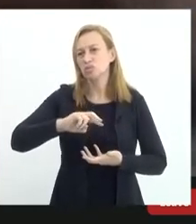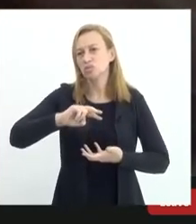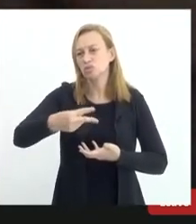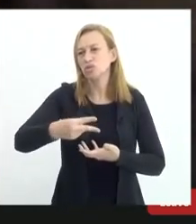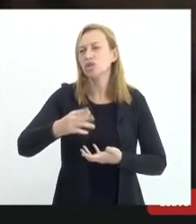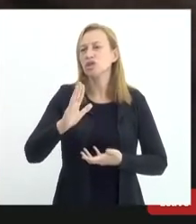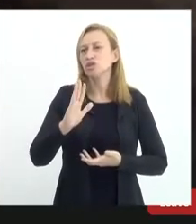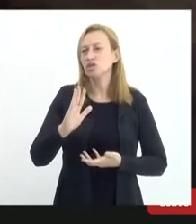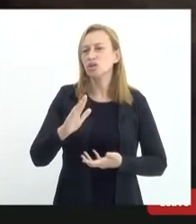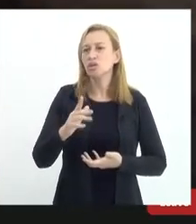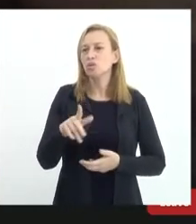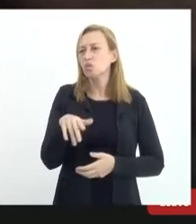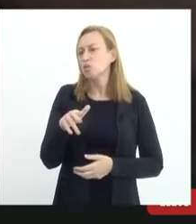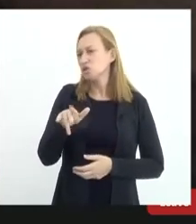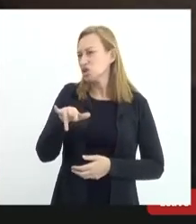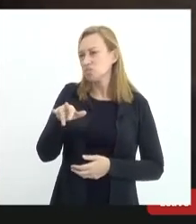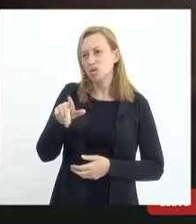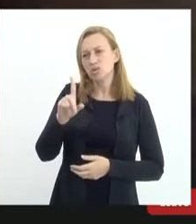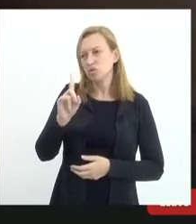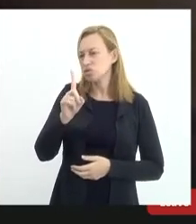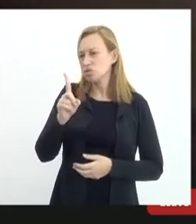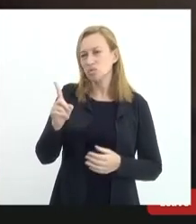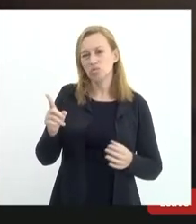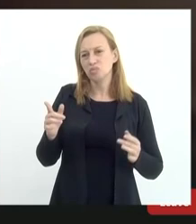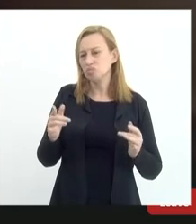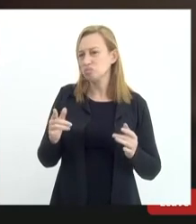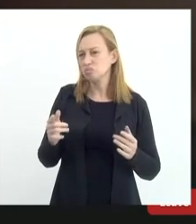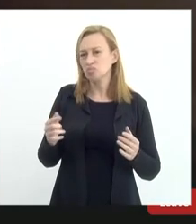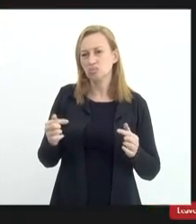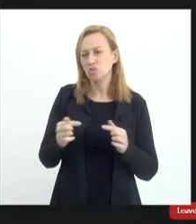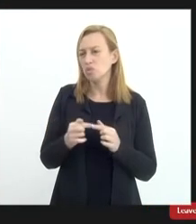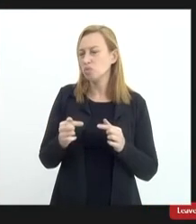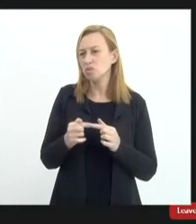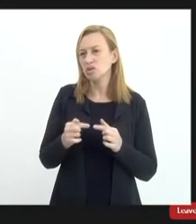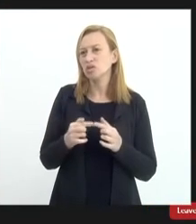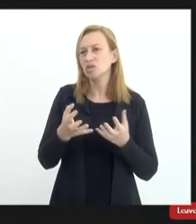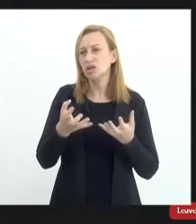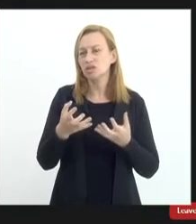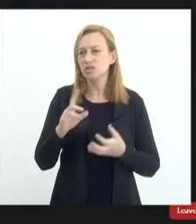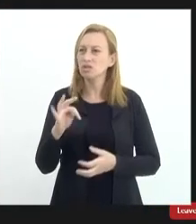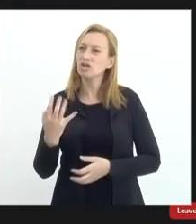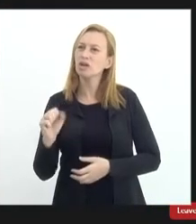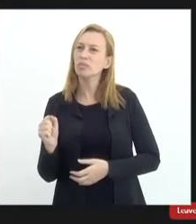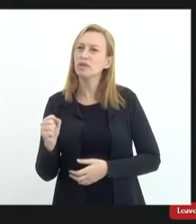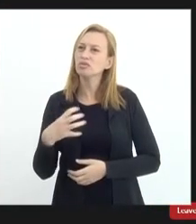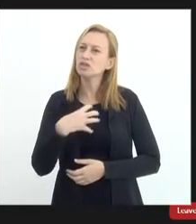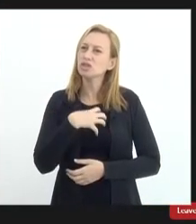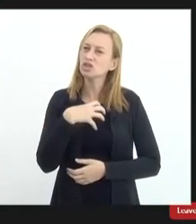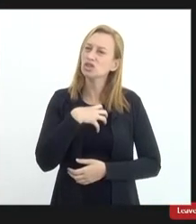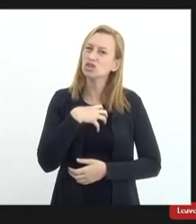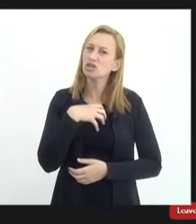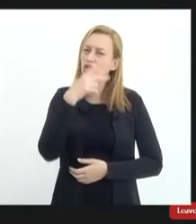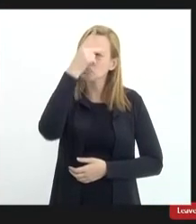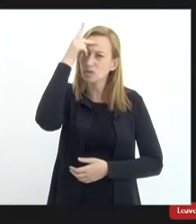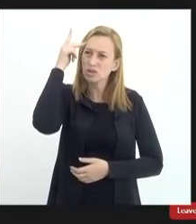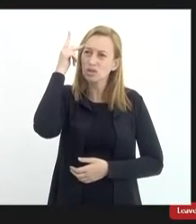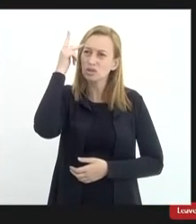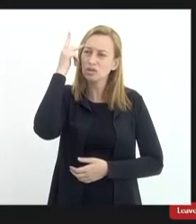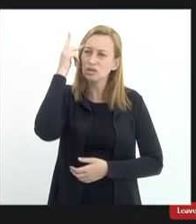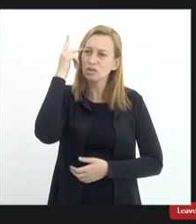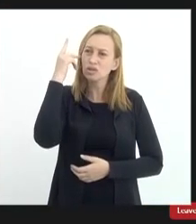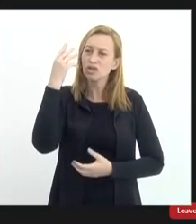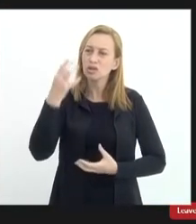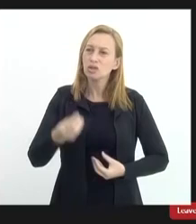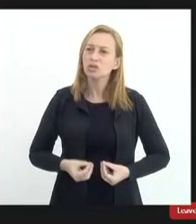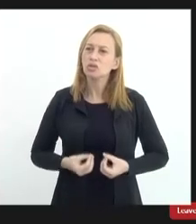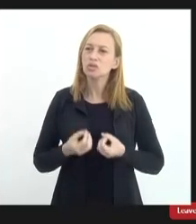irmãos não foram compatíveis eu queria que se fizesse uma campanha no sentido das pessoas doarem que aquela